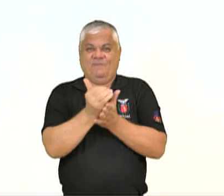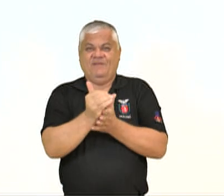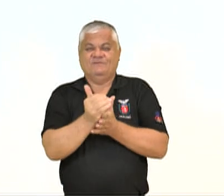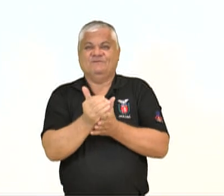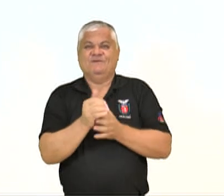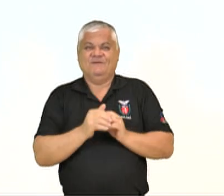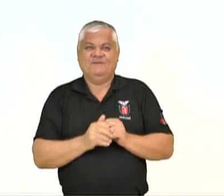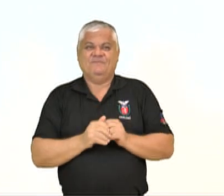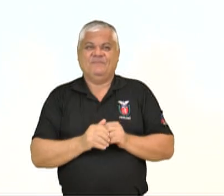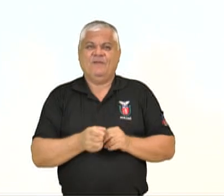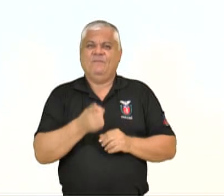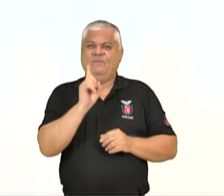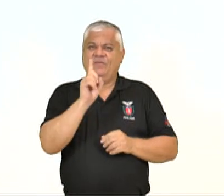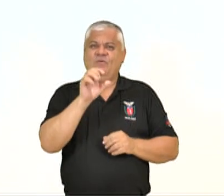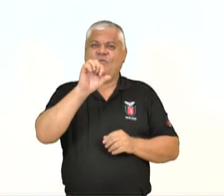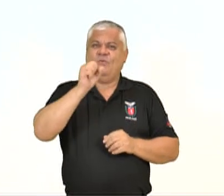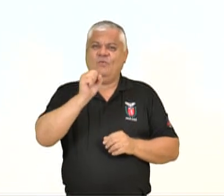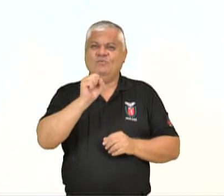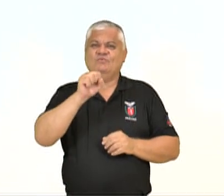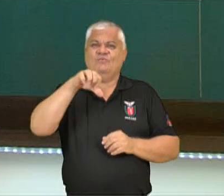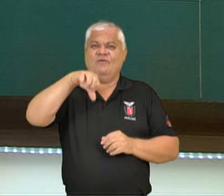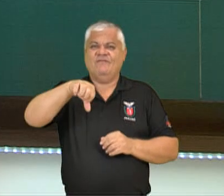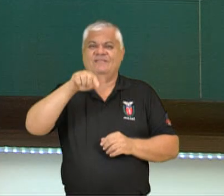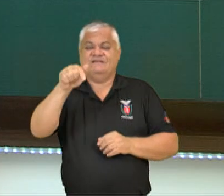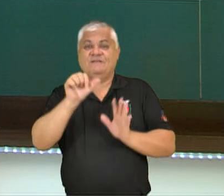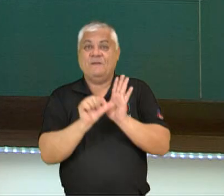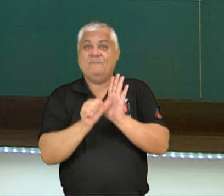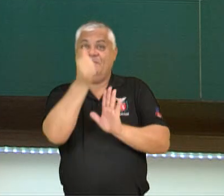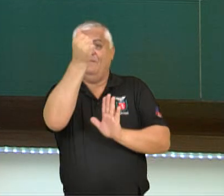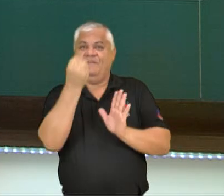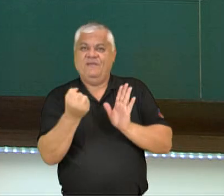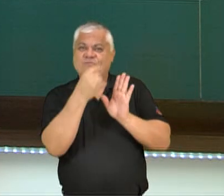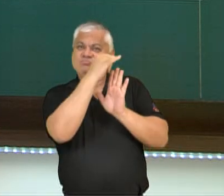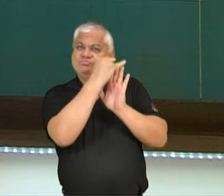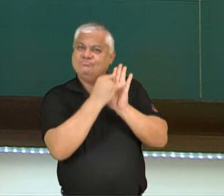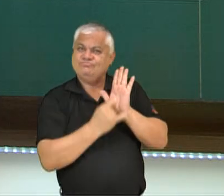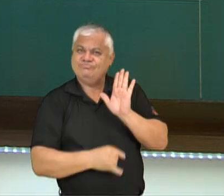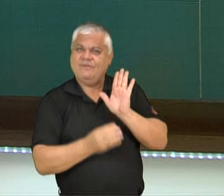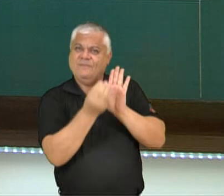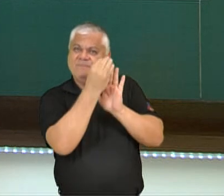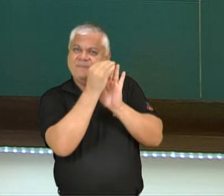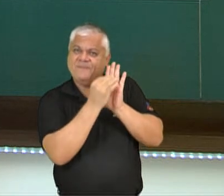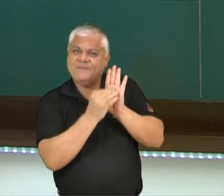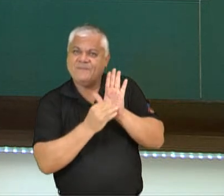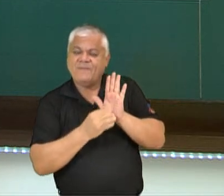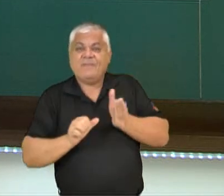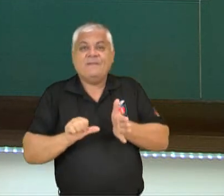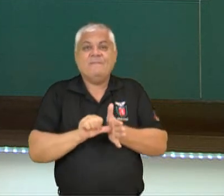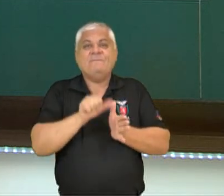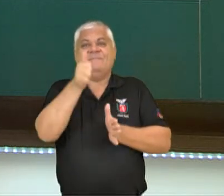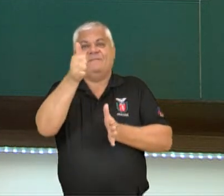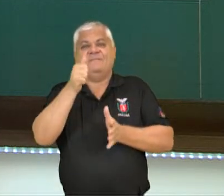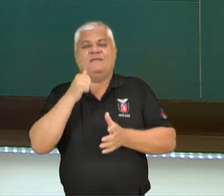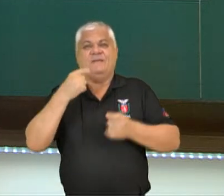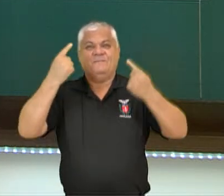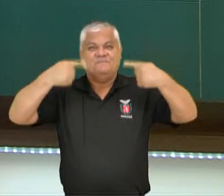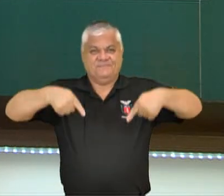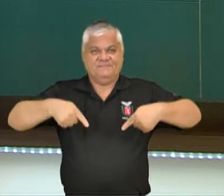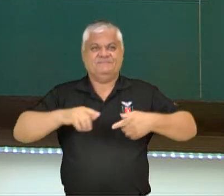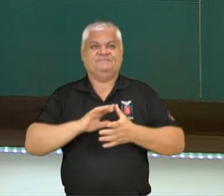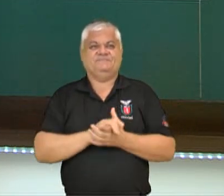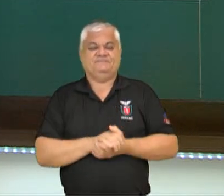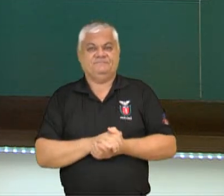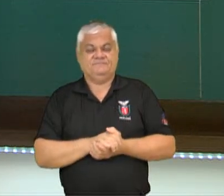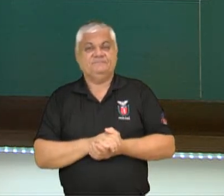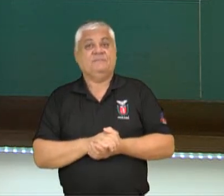Então aqui foi o primeiro registro dessa atividade, dessa competição, tá